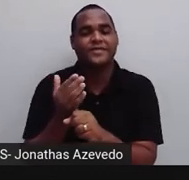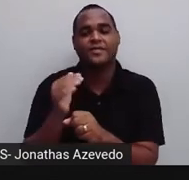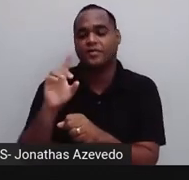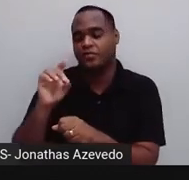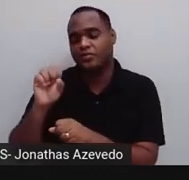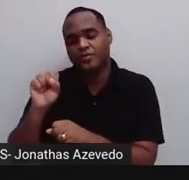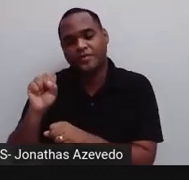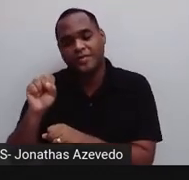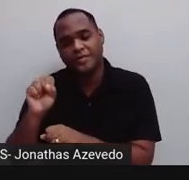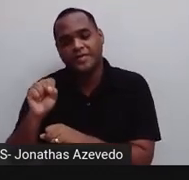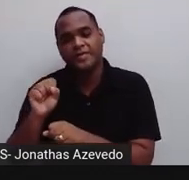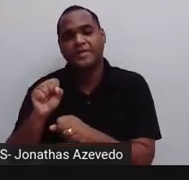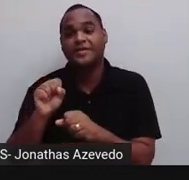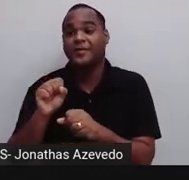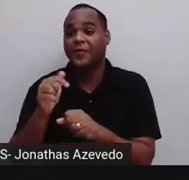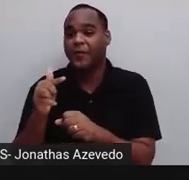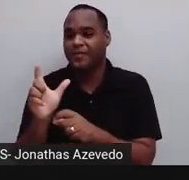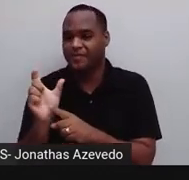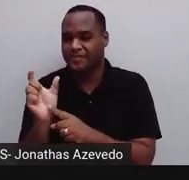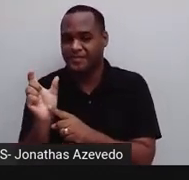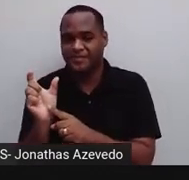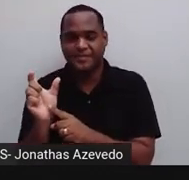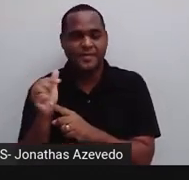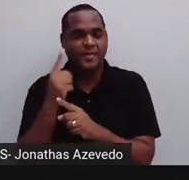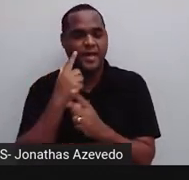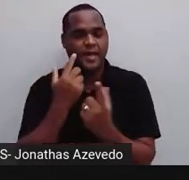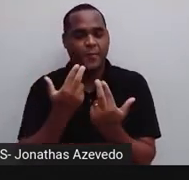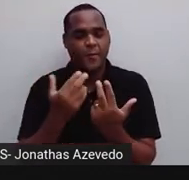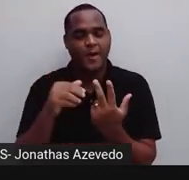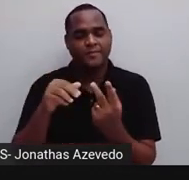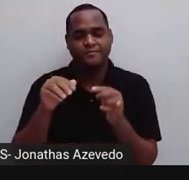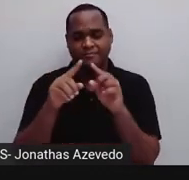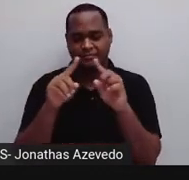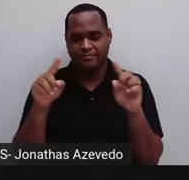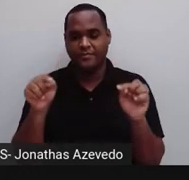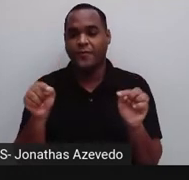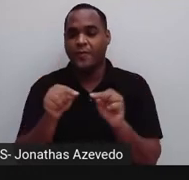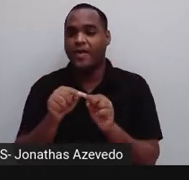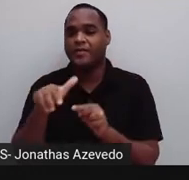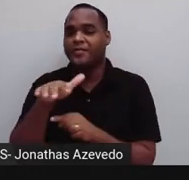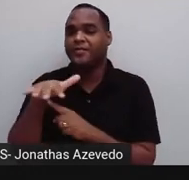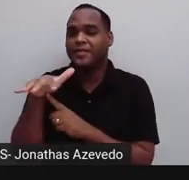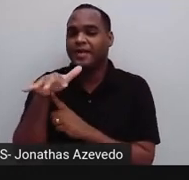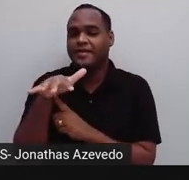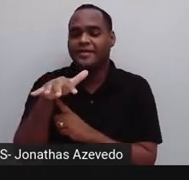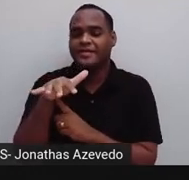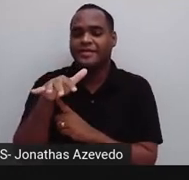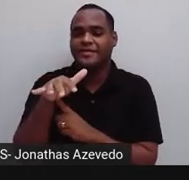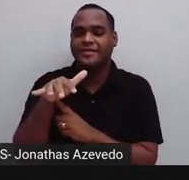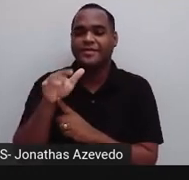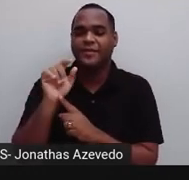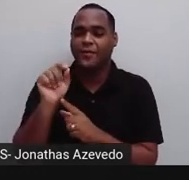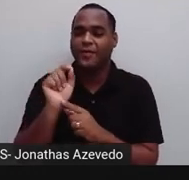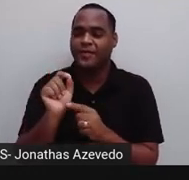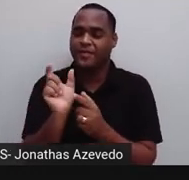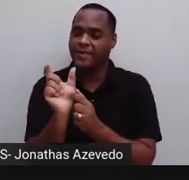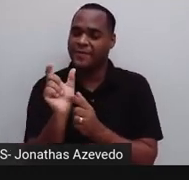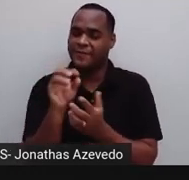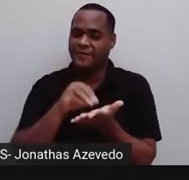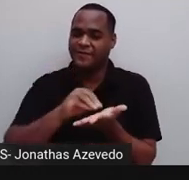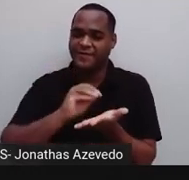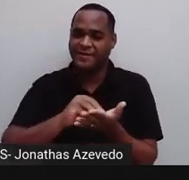outra palavra é igual ao quadrado da tá faltando uma palavrinha aí